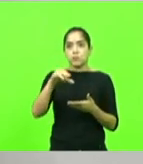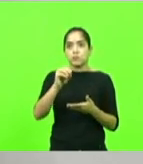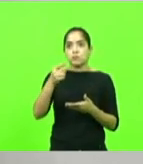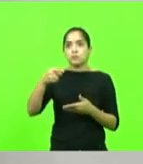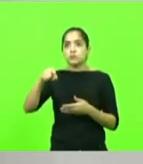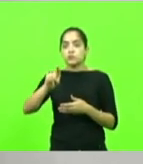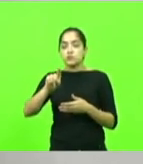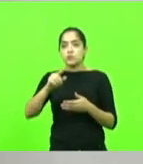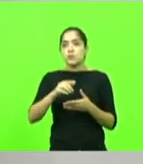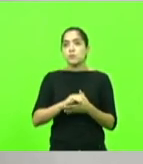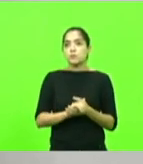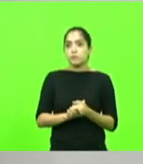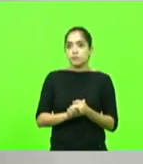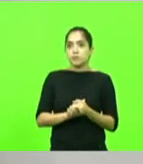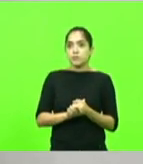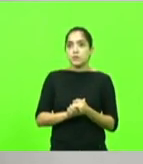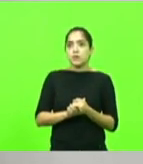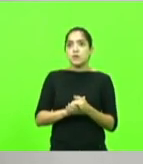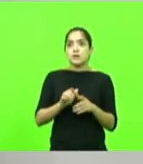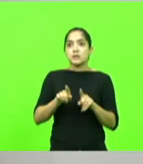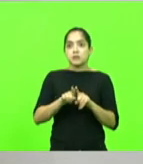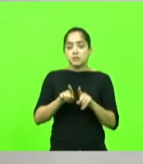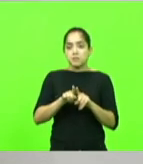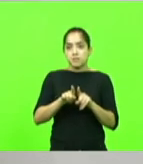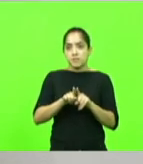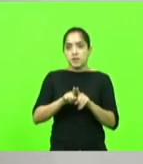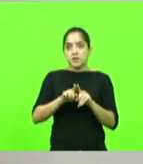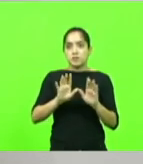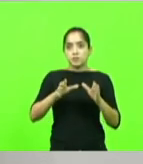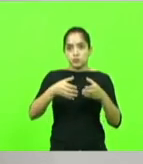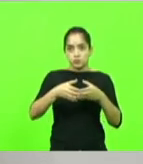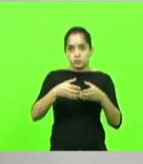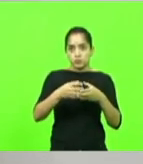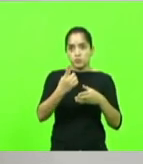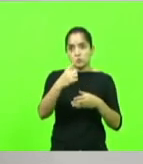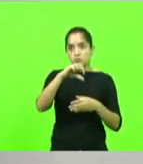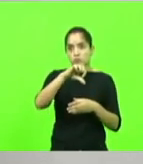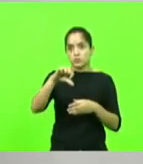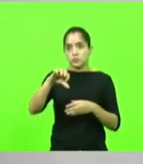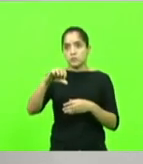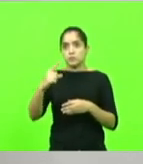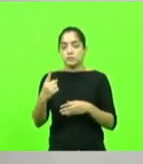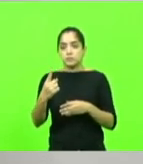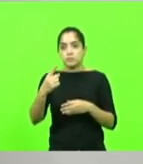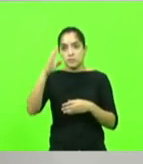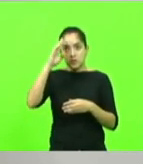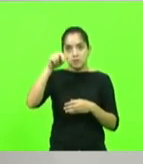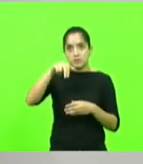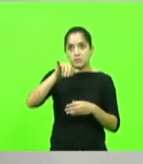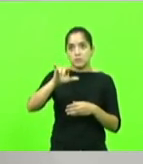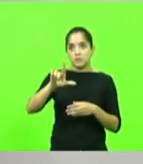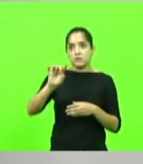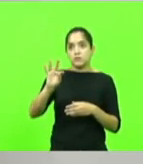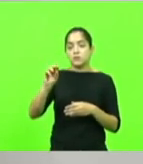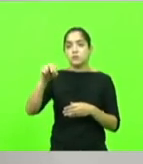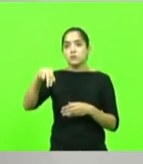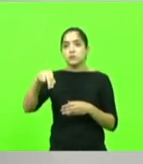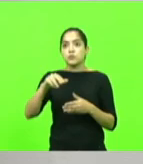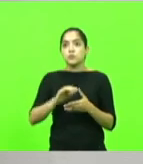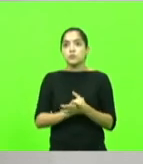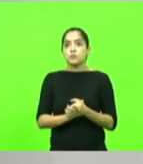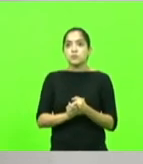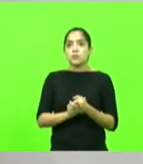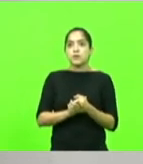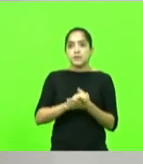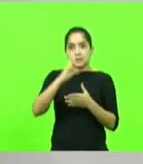Correia. Comandante do meu pelotão, do Pelopes, no ano de 91, Tenente Nilton Wilson Rodrigues. Os